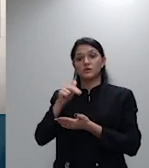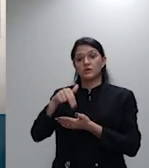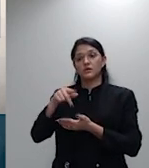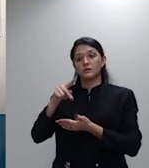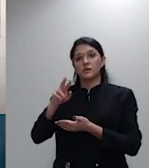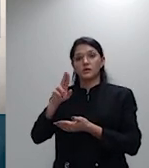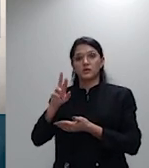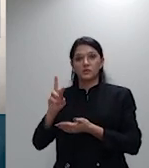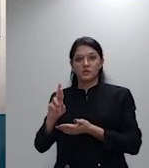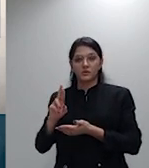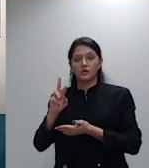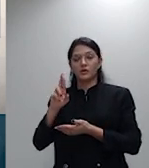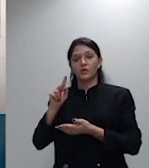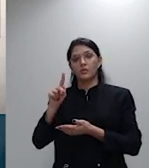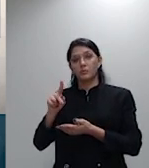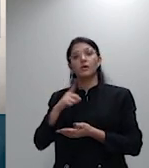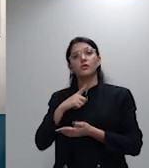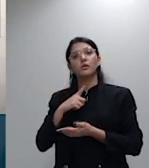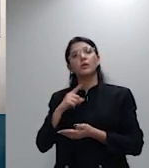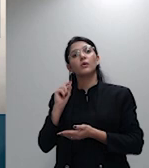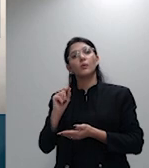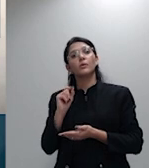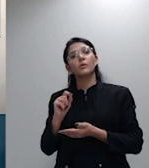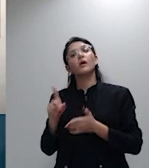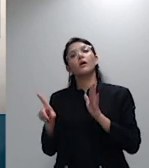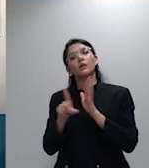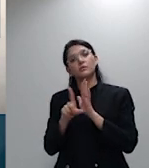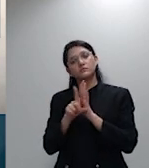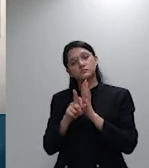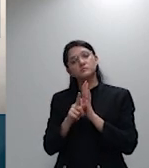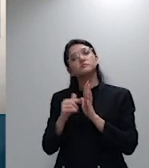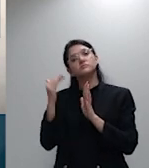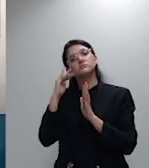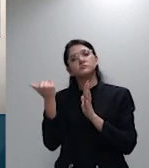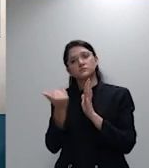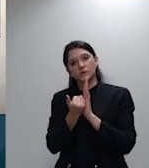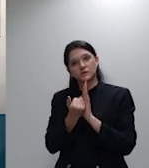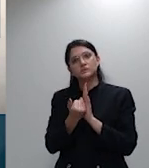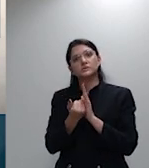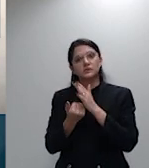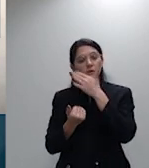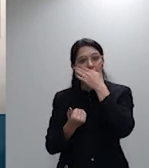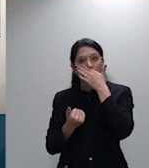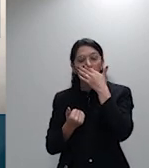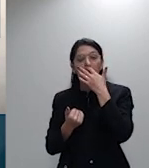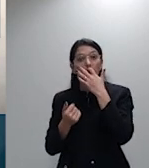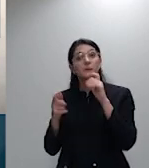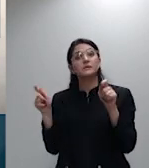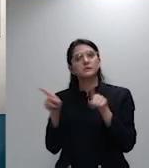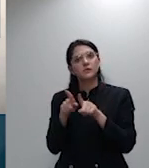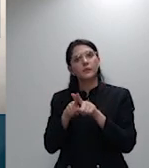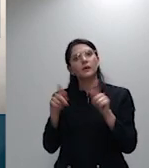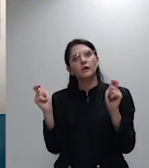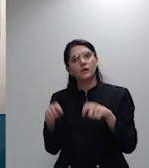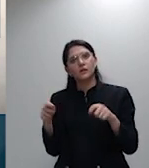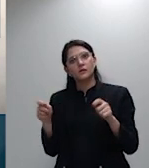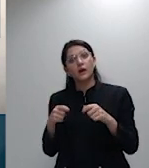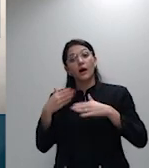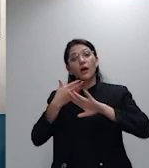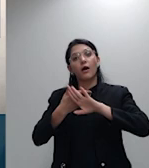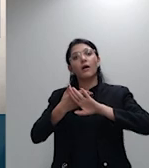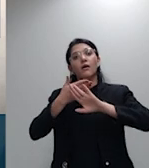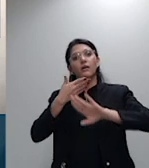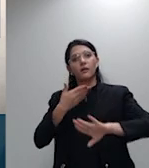legitimidade veracidade o que seria suficiente para afastar as alegações de falta de razoabilidade